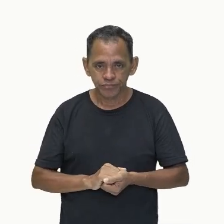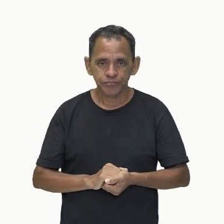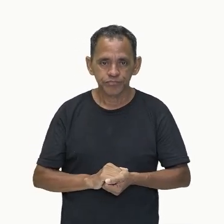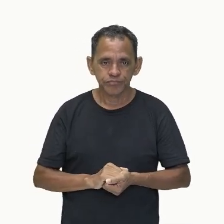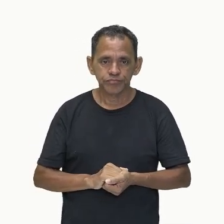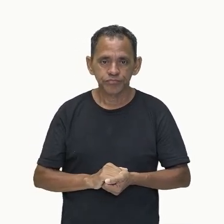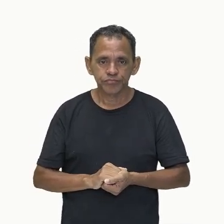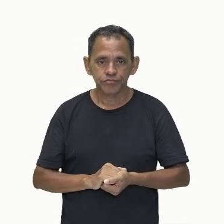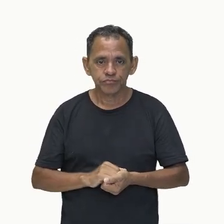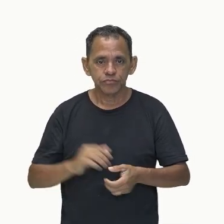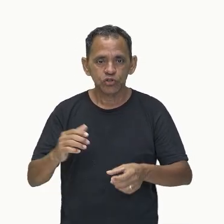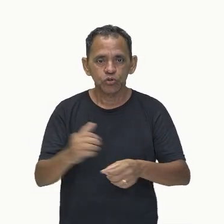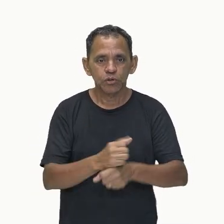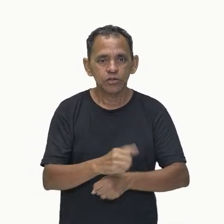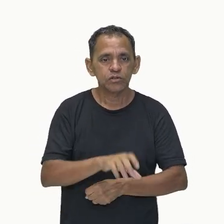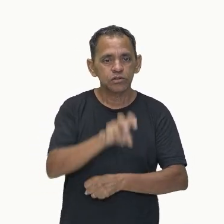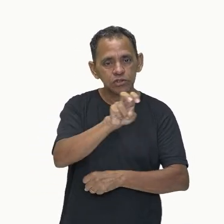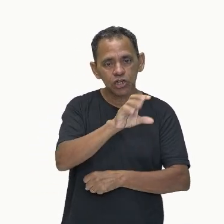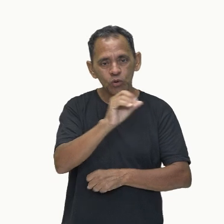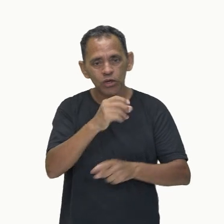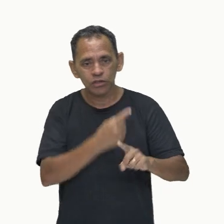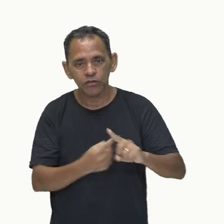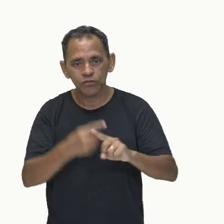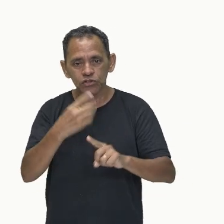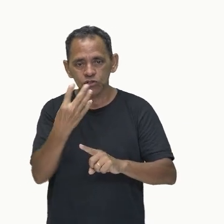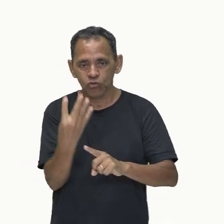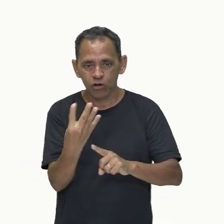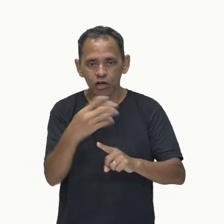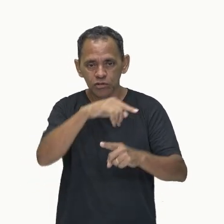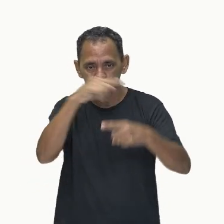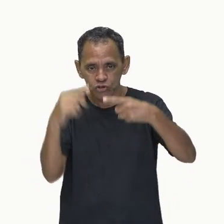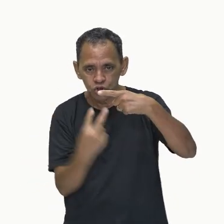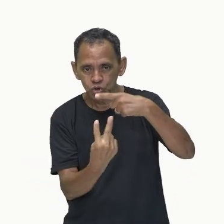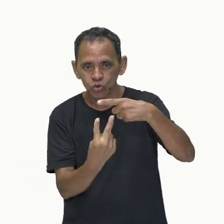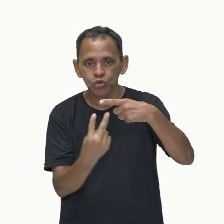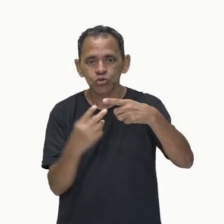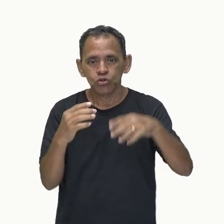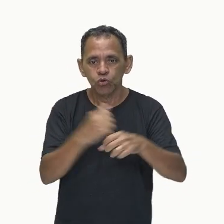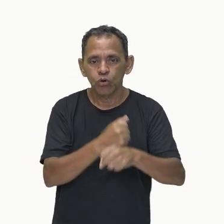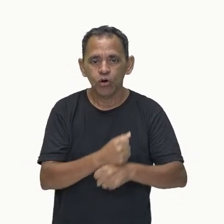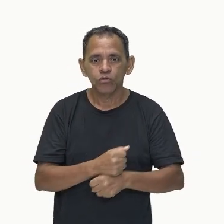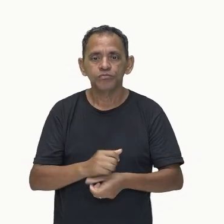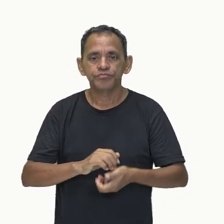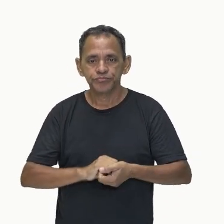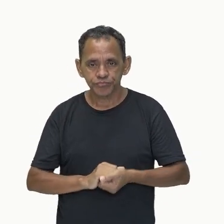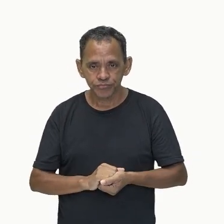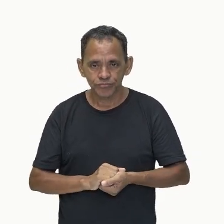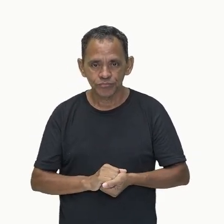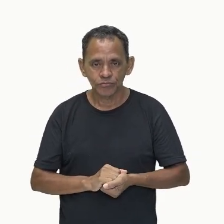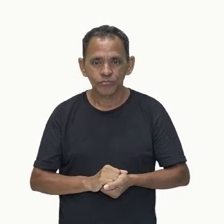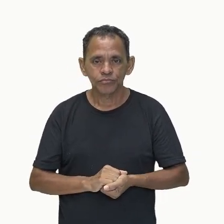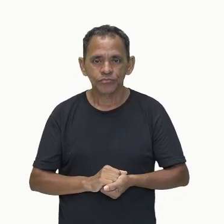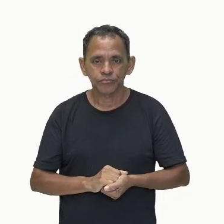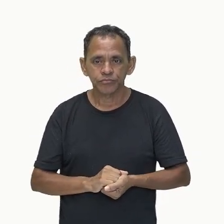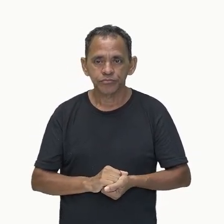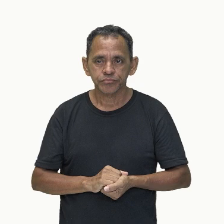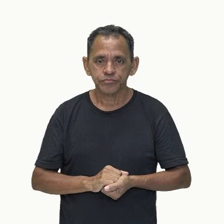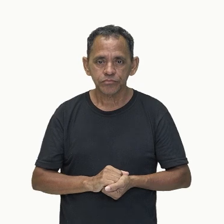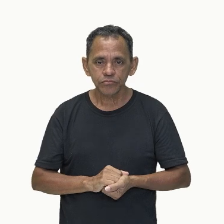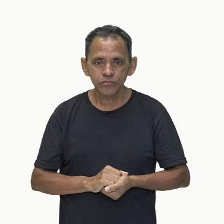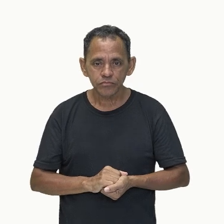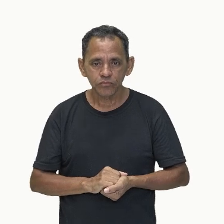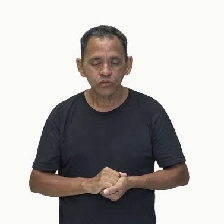né? 5 vezes 4 é 20, acrescenta o zero. 200 dividido por 2 vai dar igual a 100